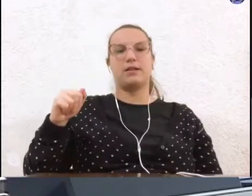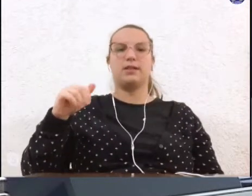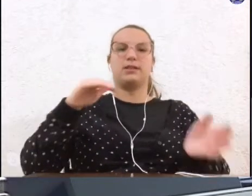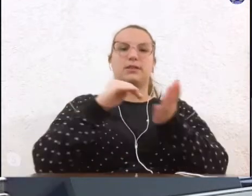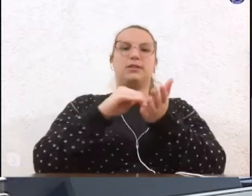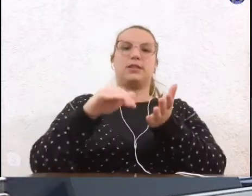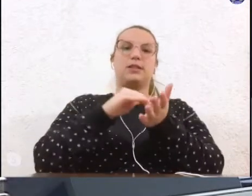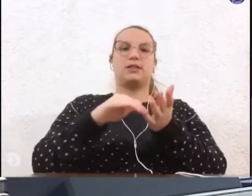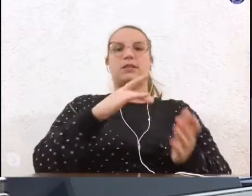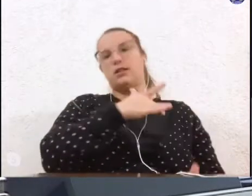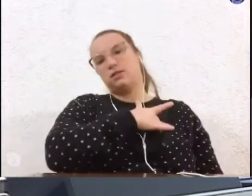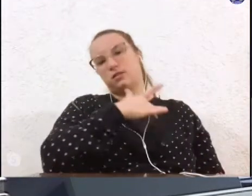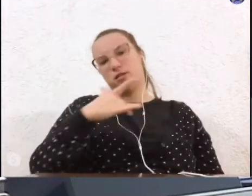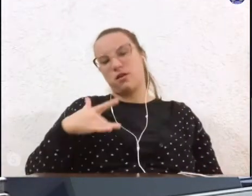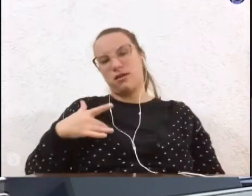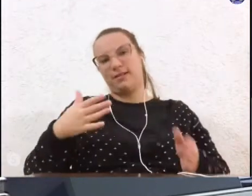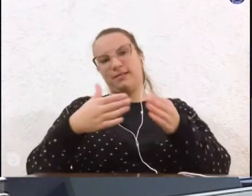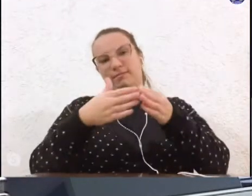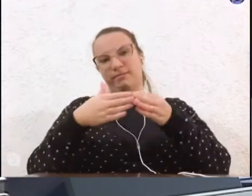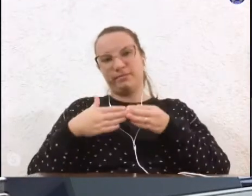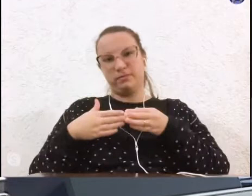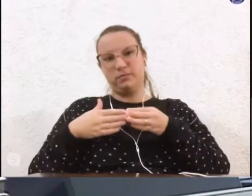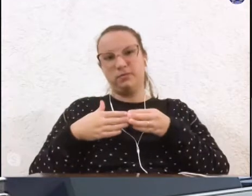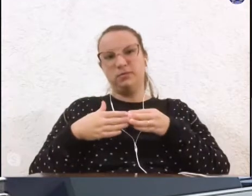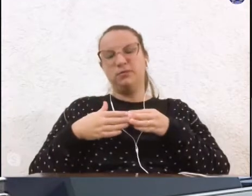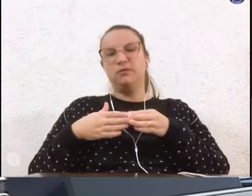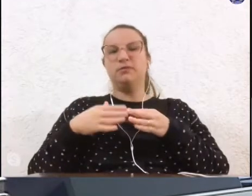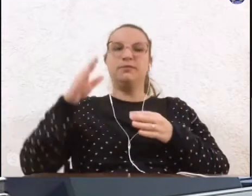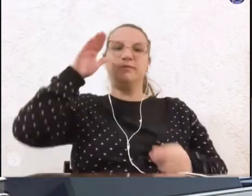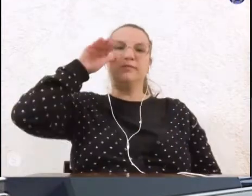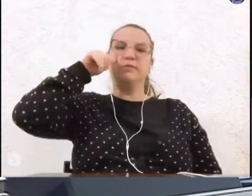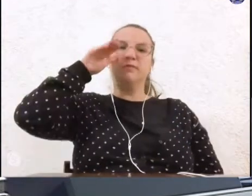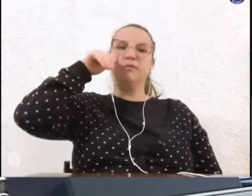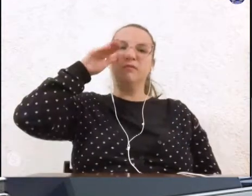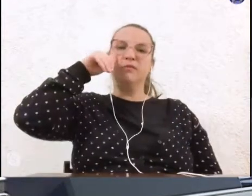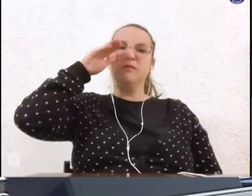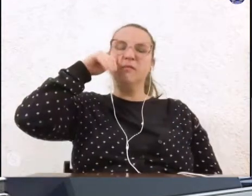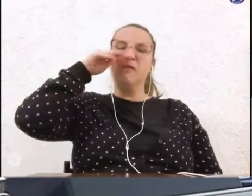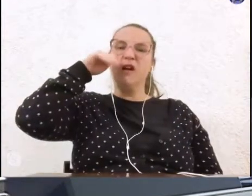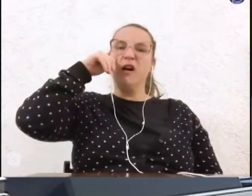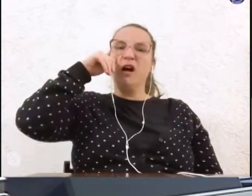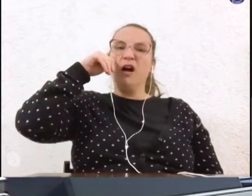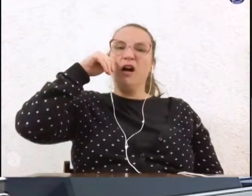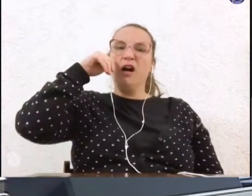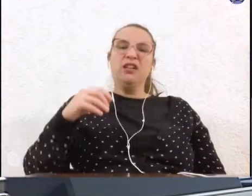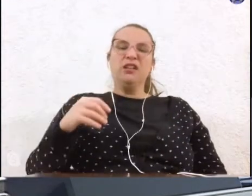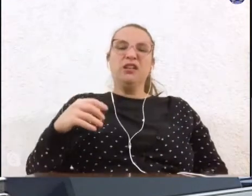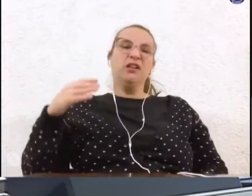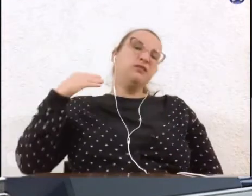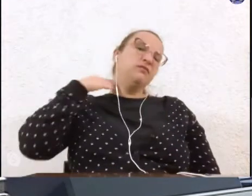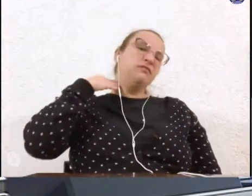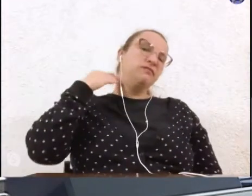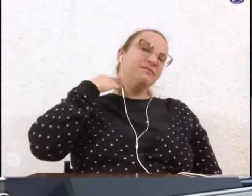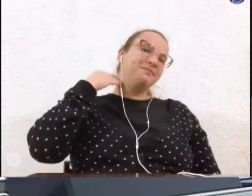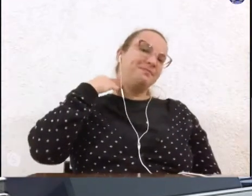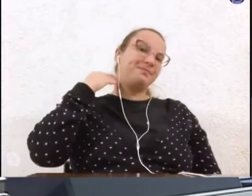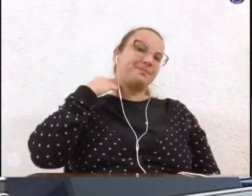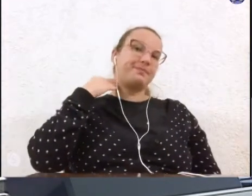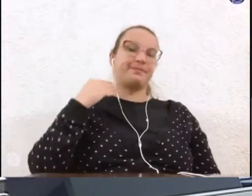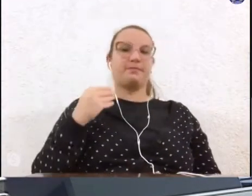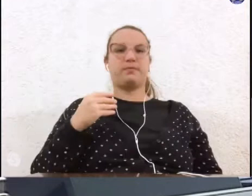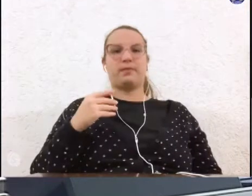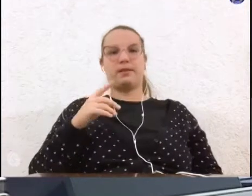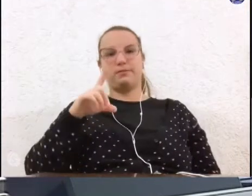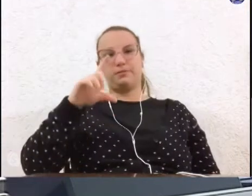solicitando oferecer aos funcionários de estabelecimentos bancários e casas lotéricas